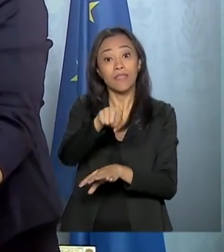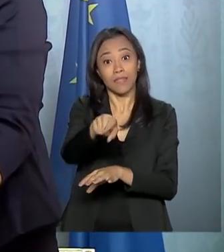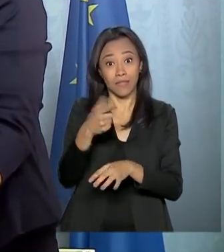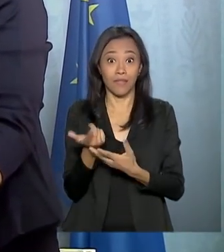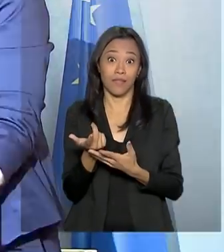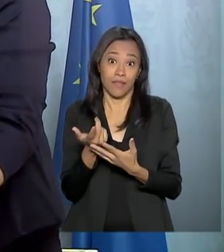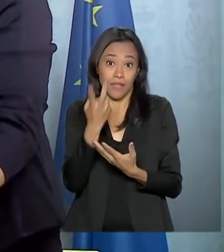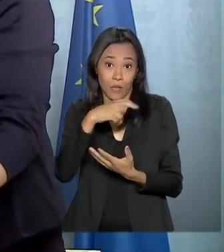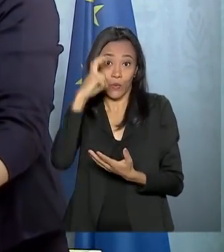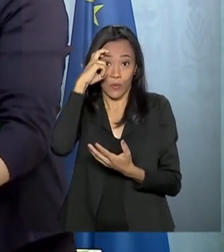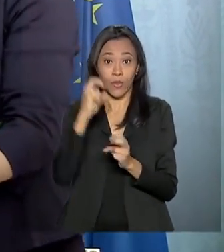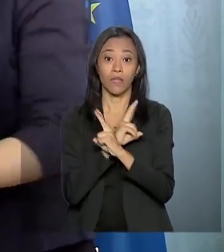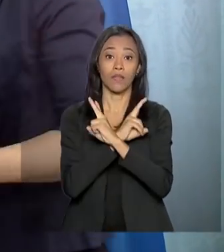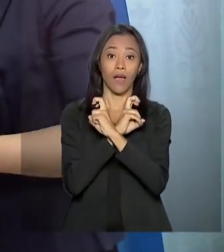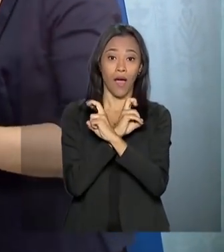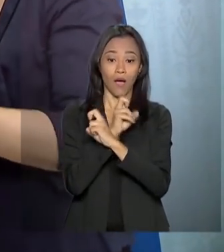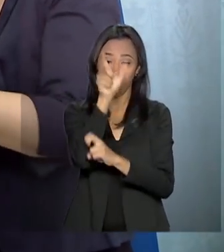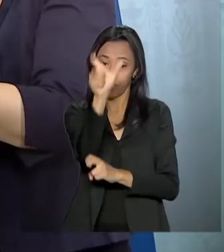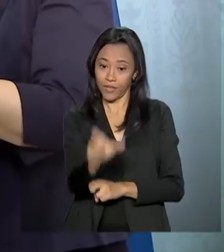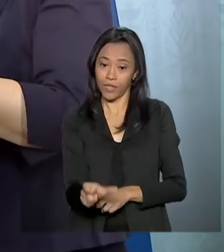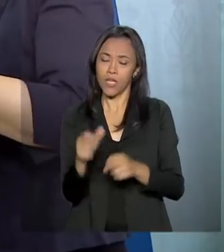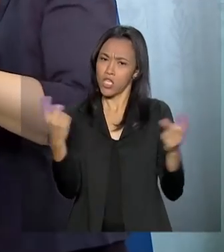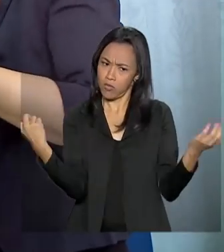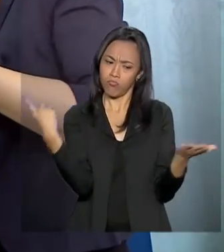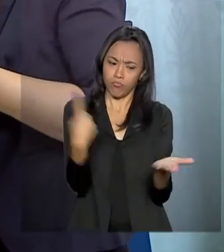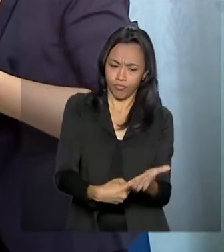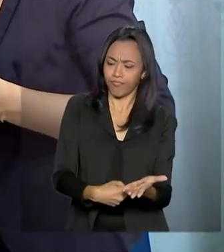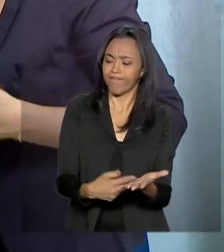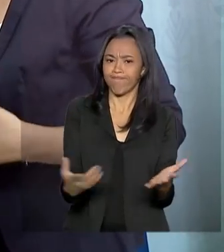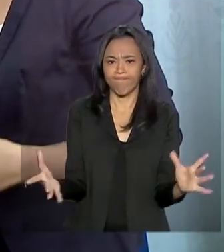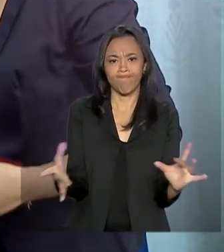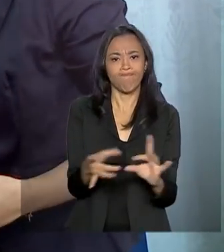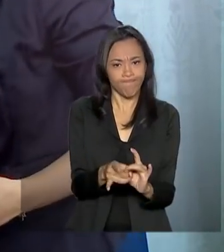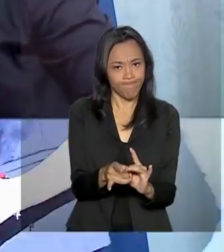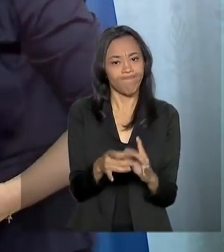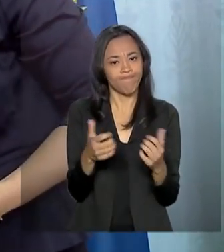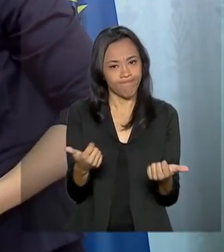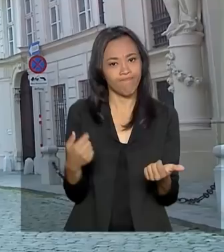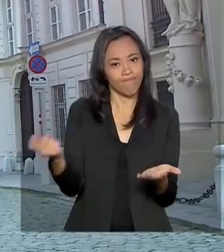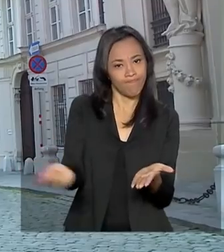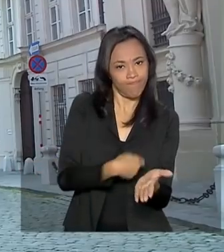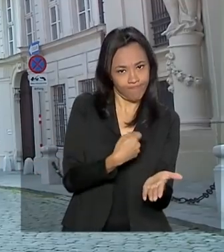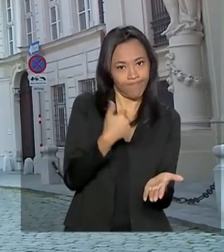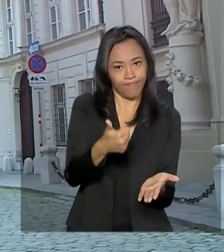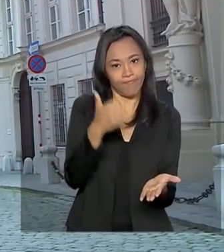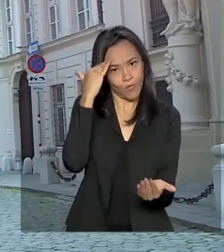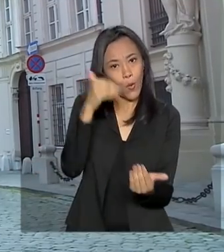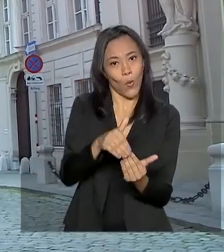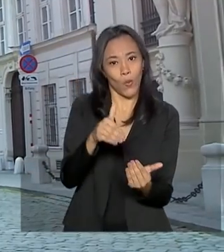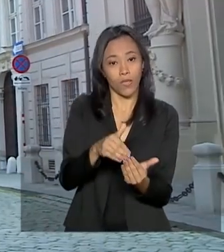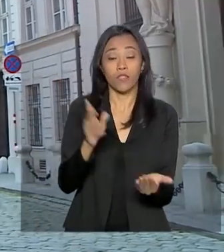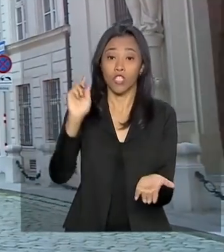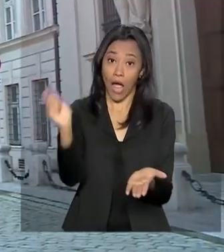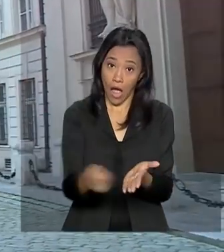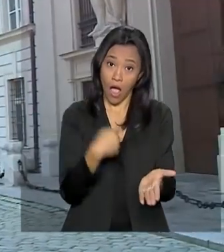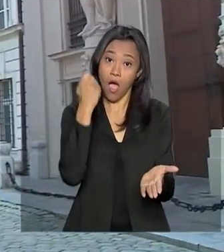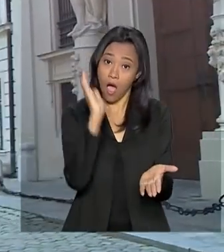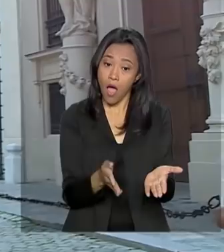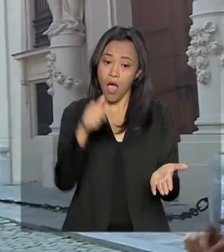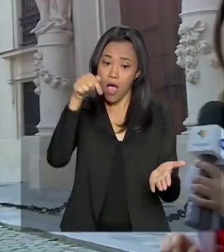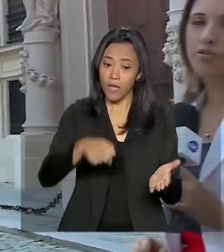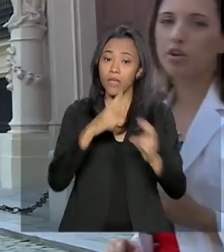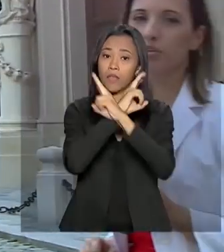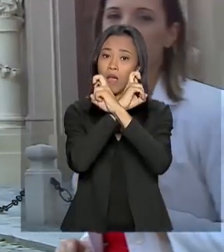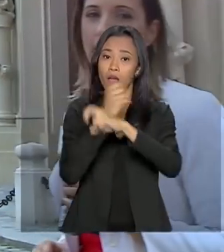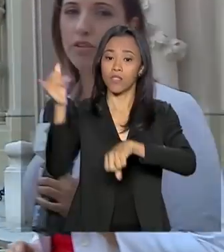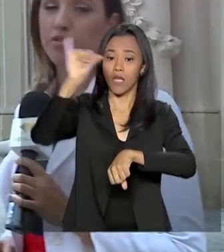Áustria e fechou um acordo de cooperação científica e tecnológica. O acordo assinado aqui na Áustria